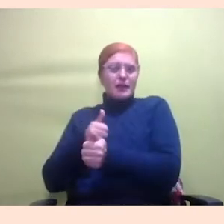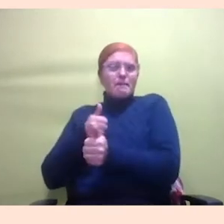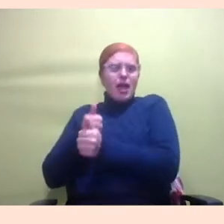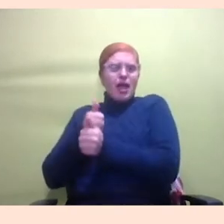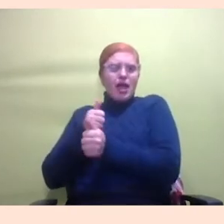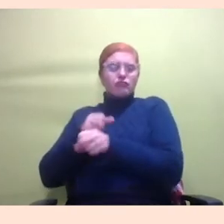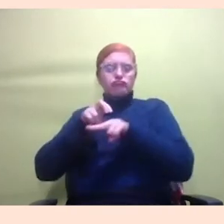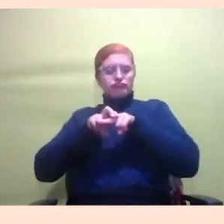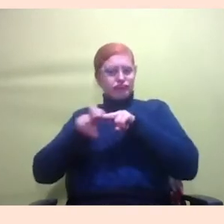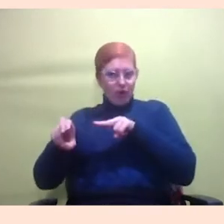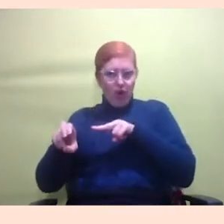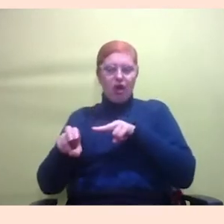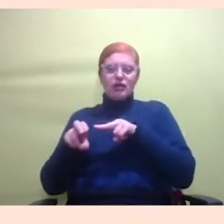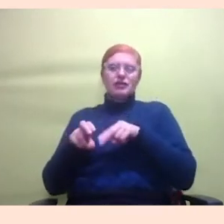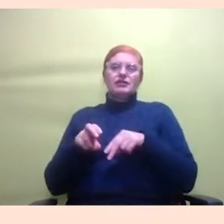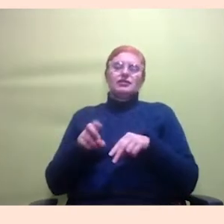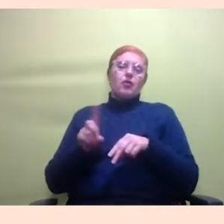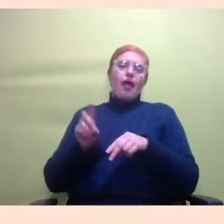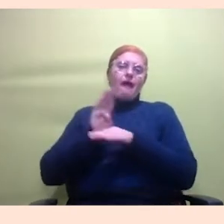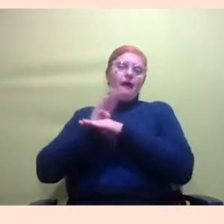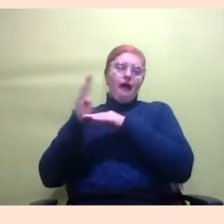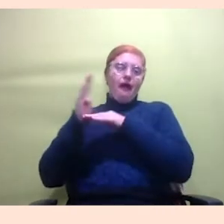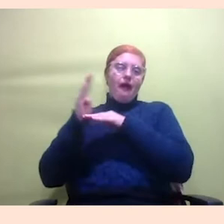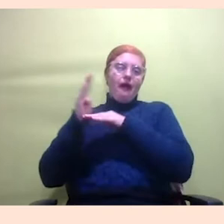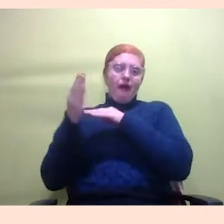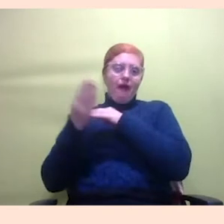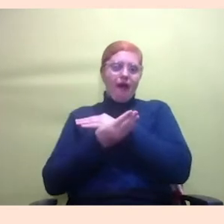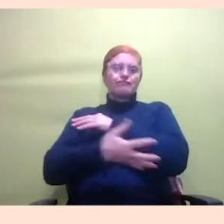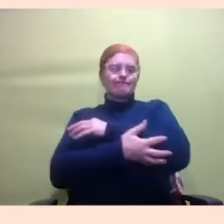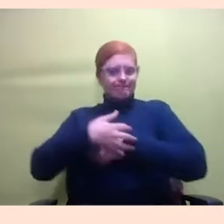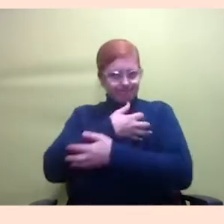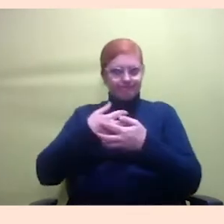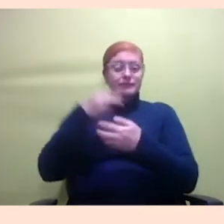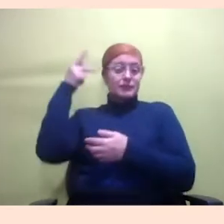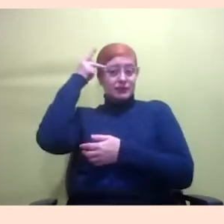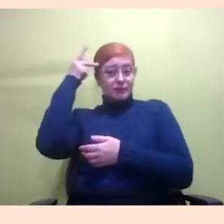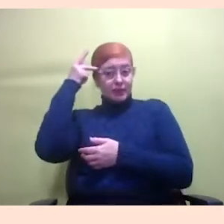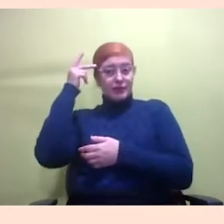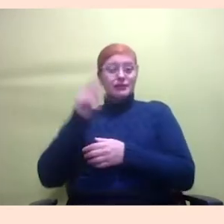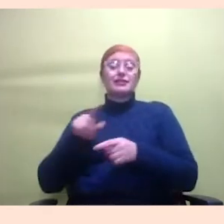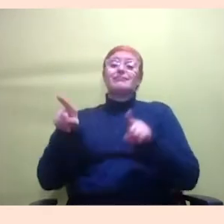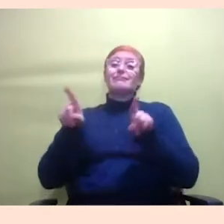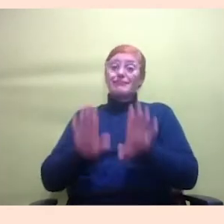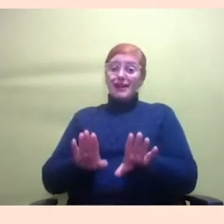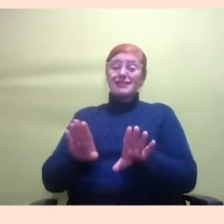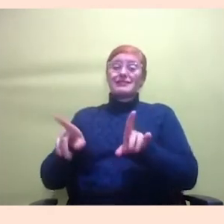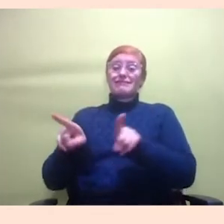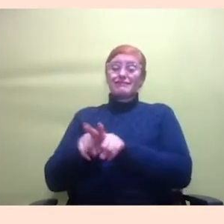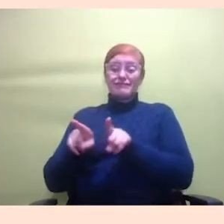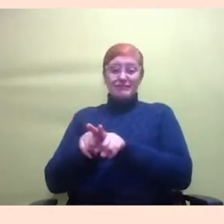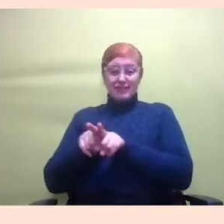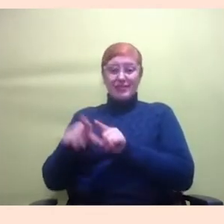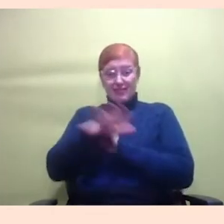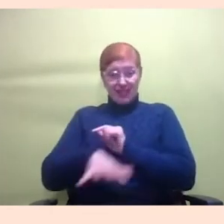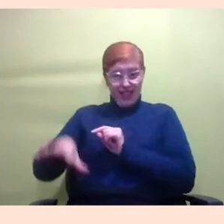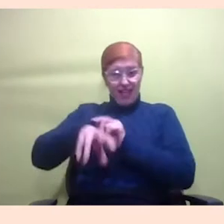é aquele estereótipo do bairro periférico de São Paulo e mesmo assim a gente não tem cabeamento de internet o extremo da zona sul